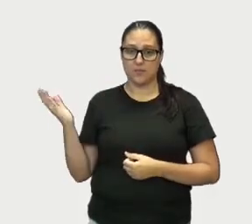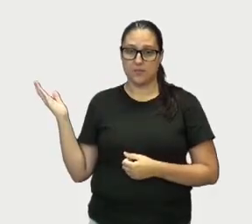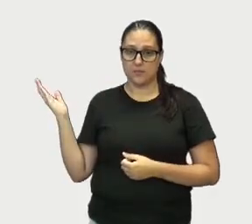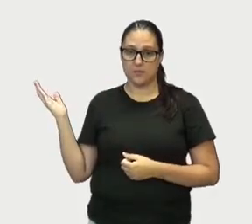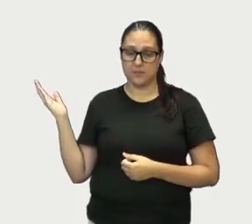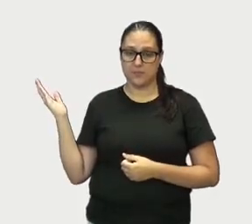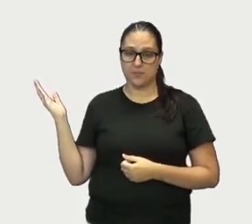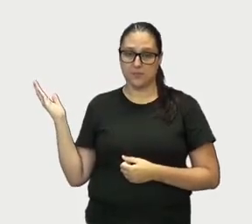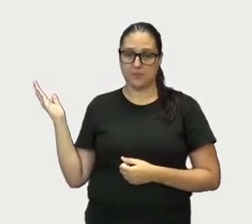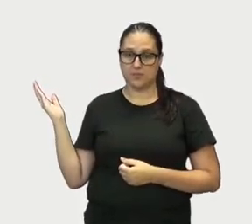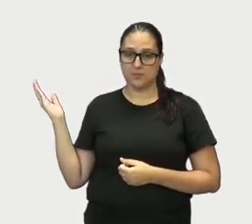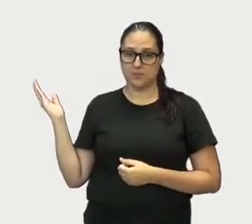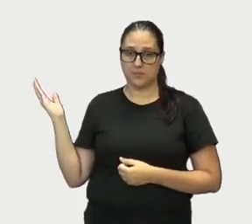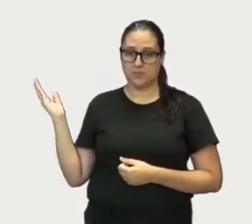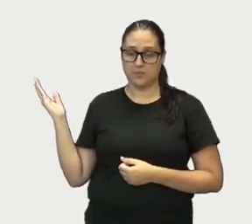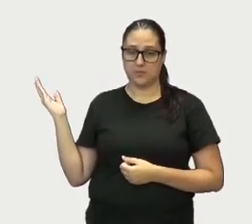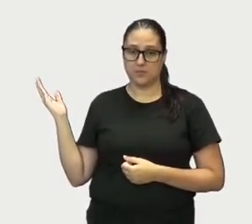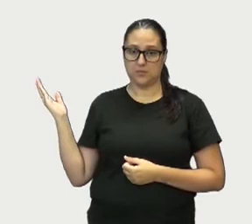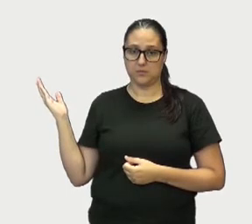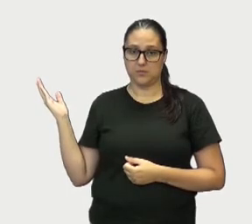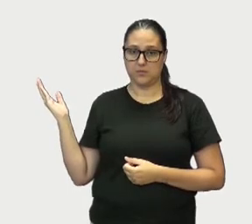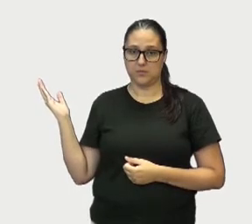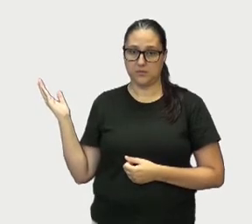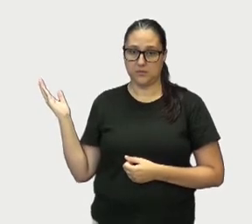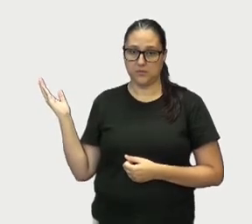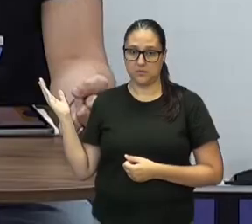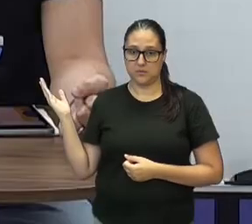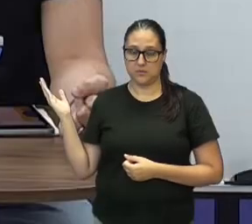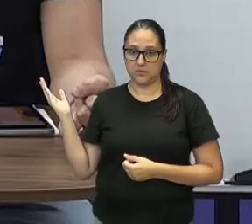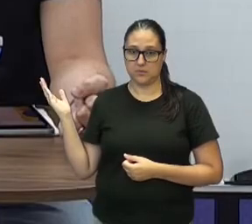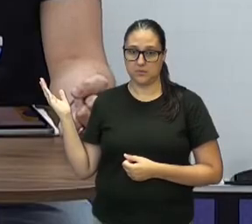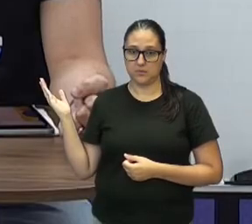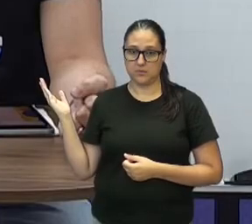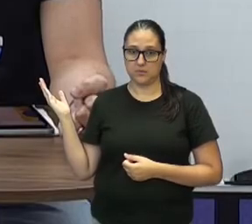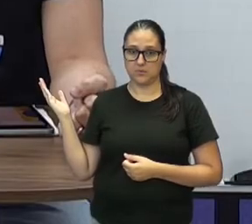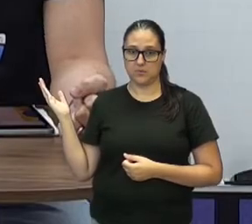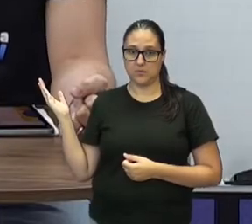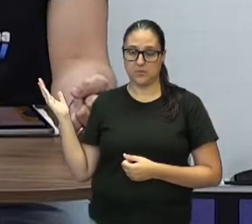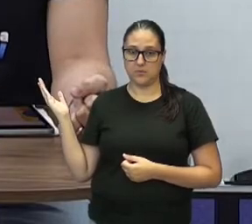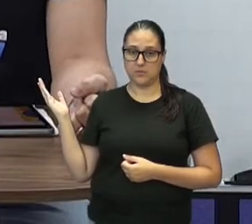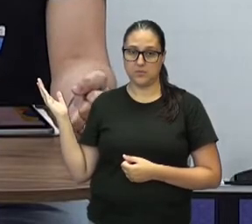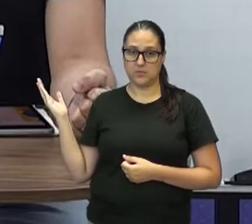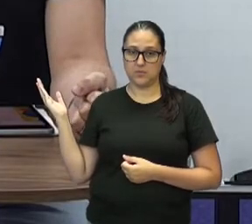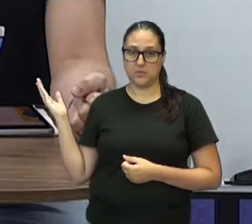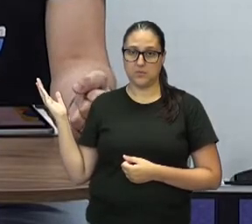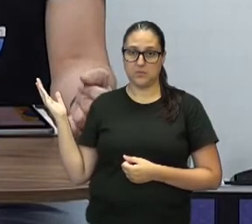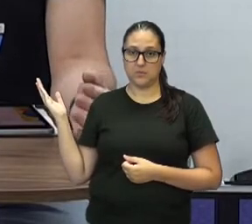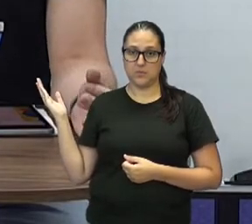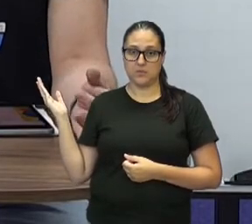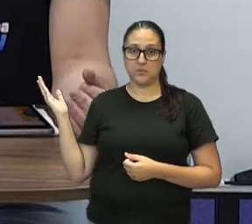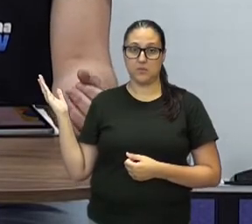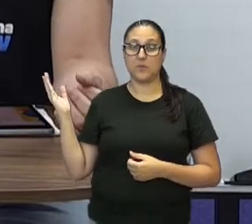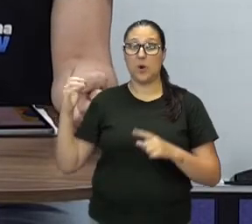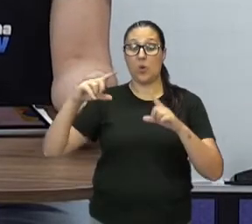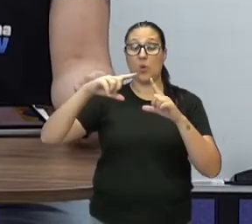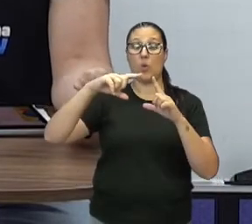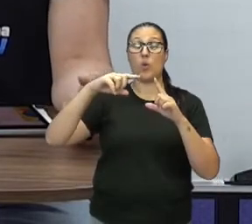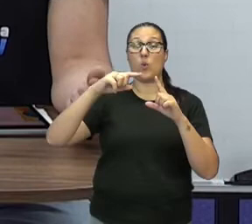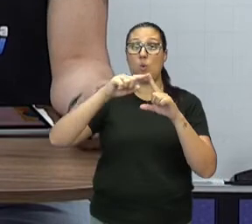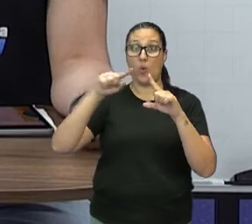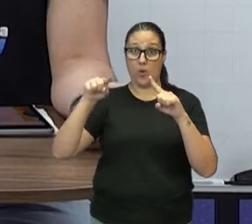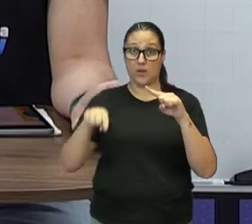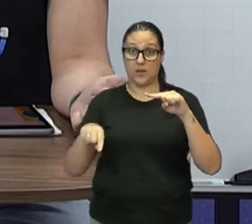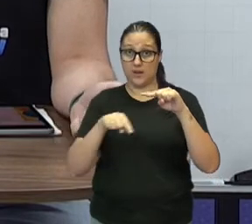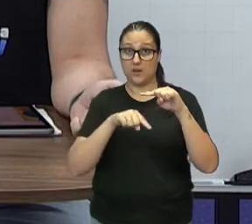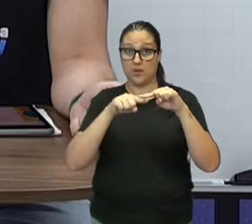esse aqui, ó, que eu estou pintando. Esse triângulo. Então, reparem que é um quadrado que foi dividido pela diagonal e formou-se aí